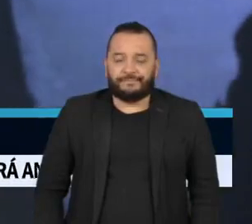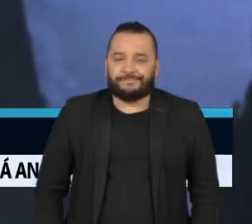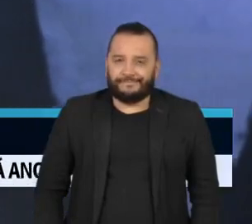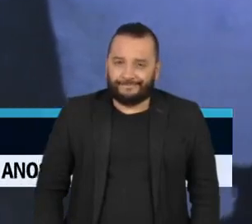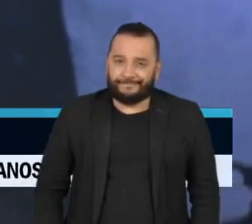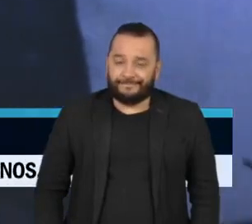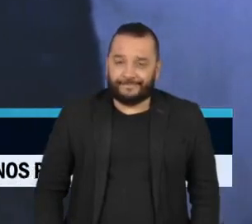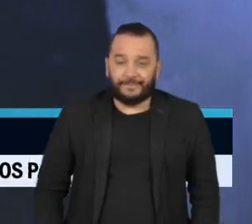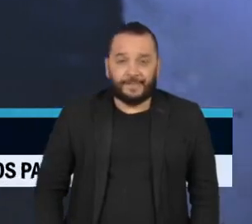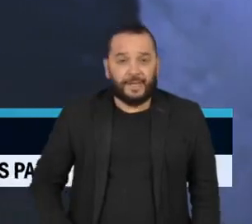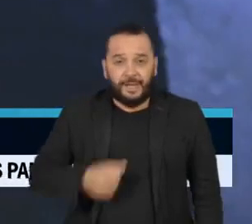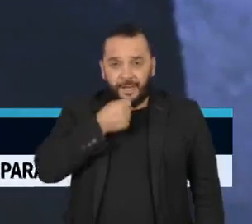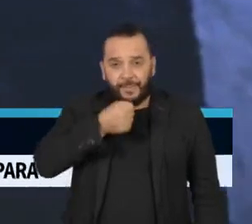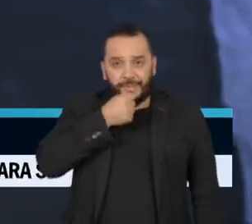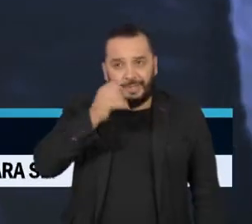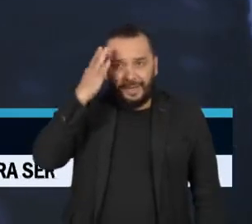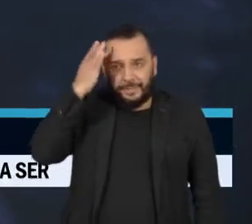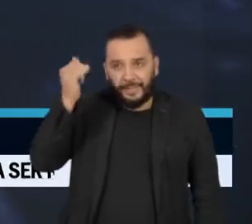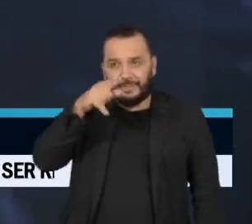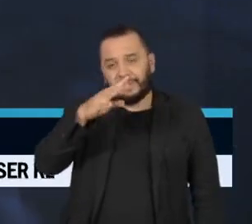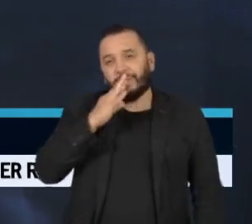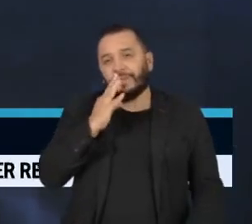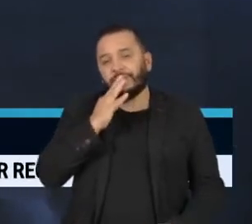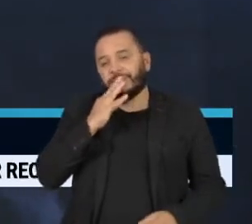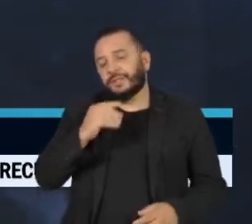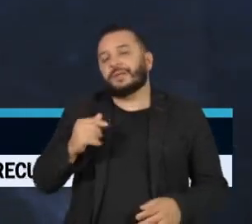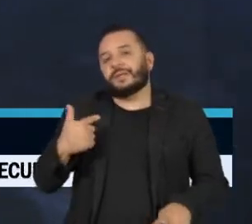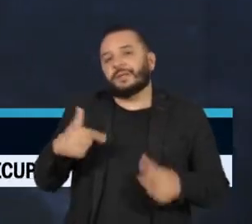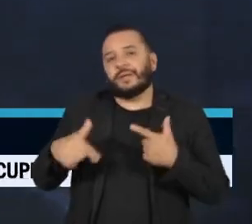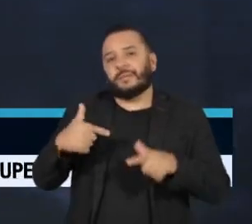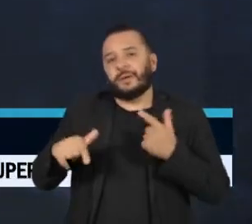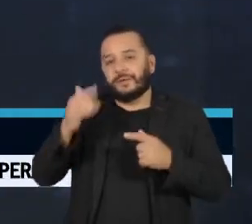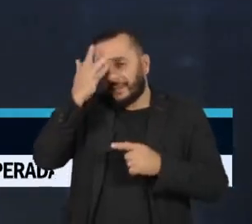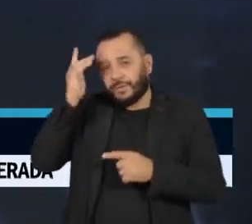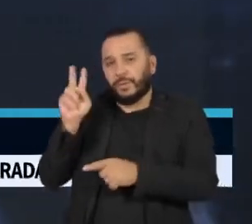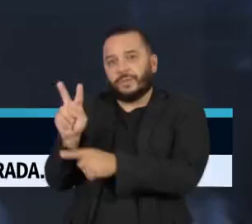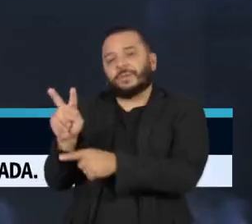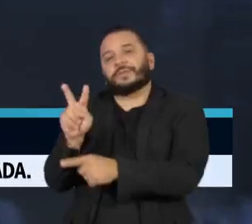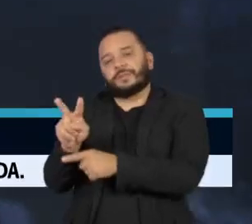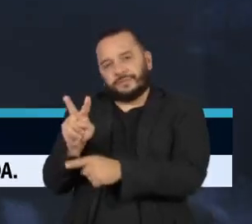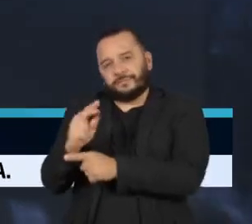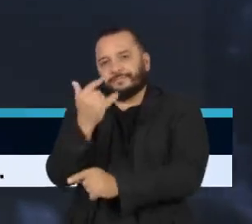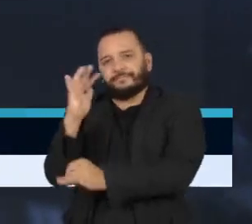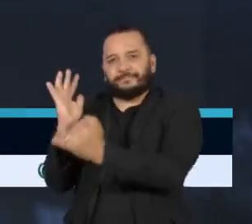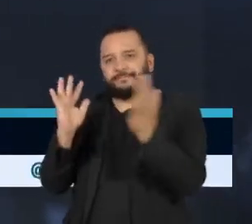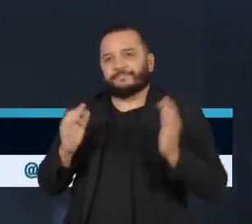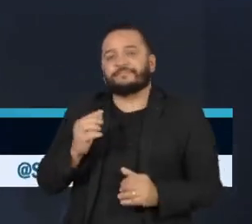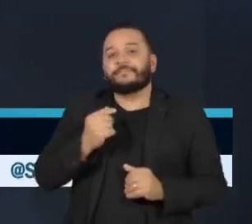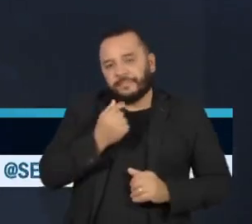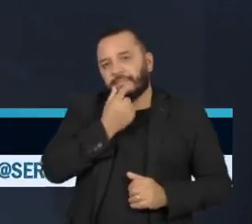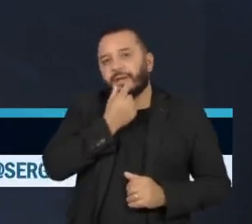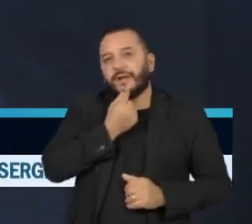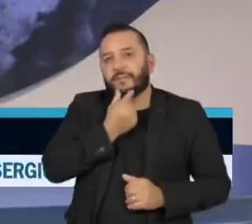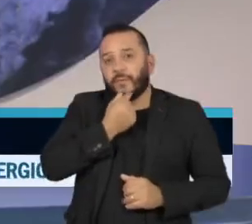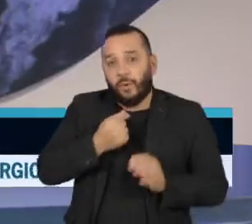Na reportagem de amanhã, você vai conhecer o trabalho dos guardiões da floresta indígenas caapor, que atuam na proteção da Amazônia.